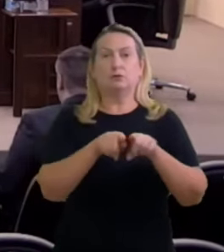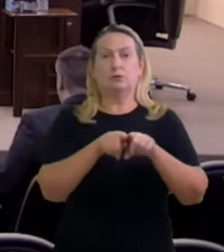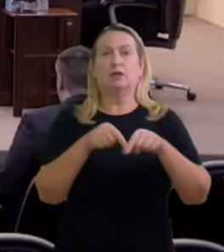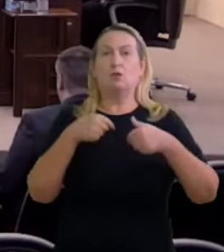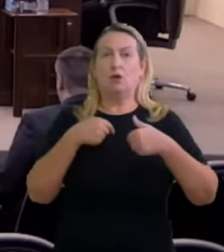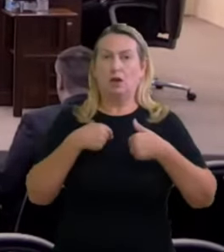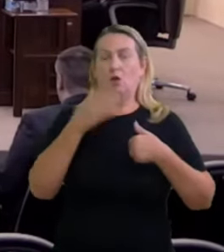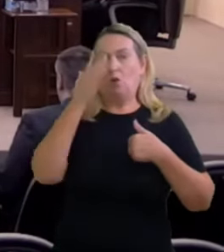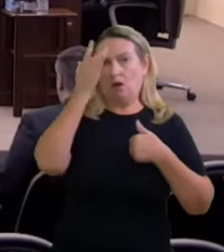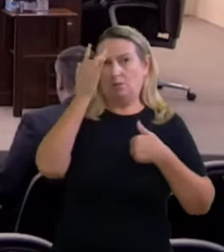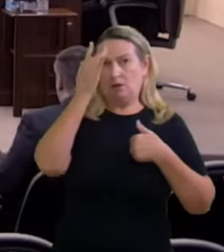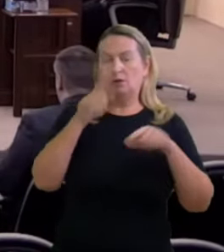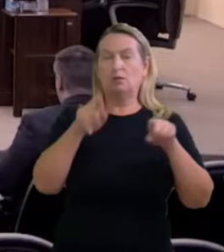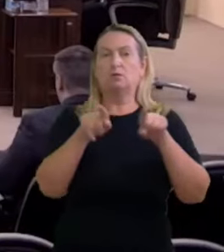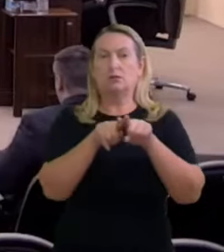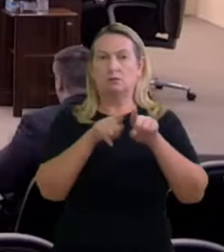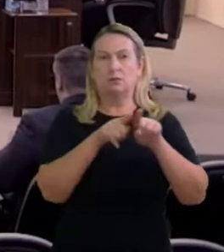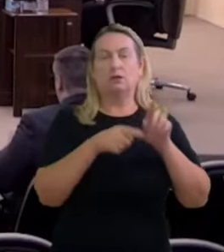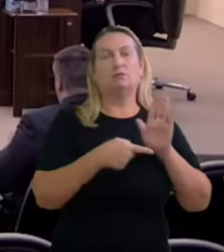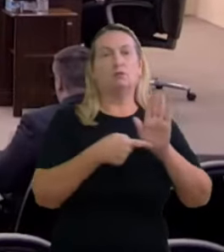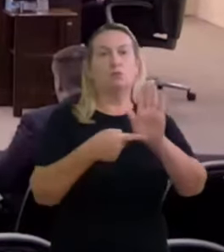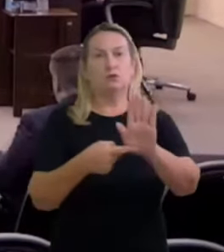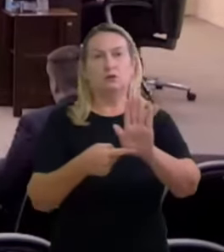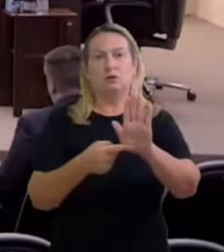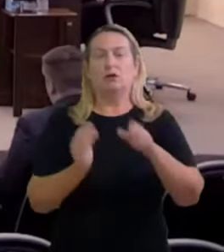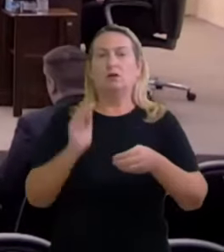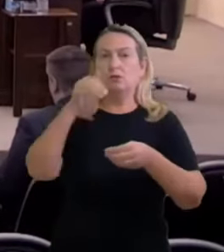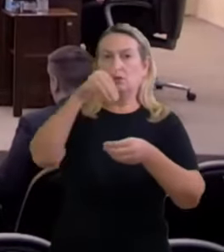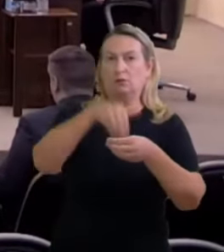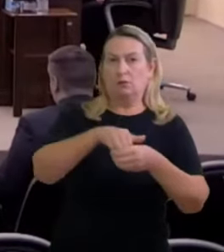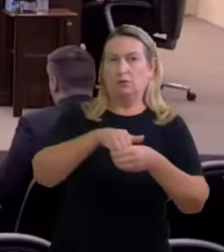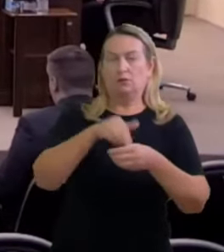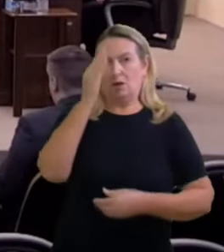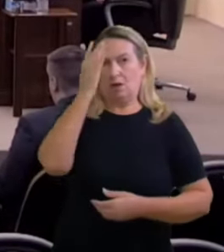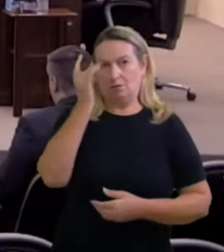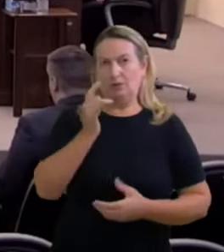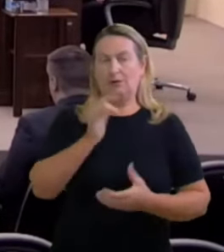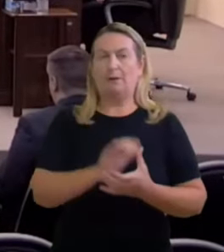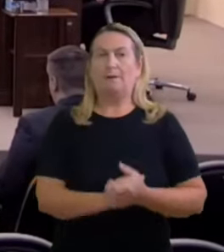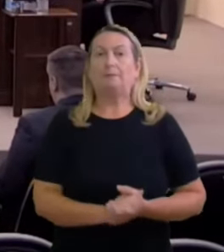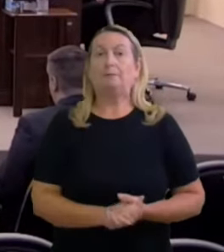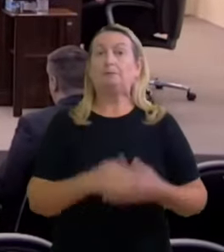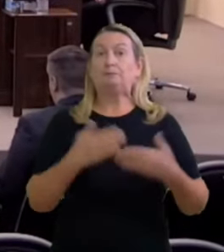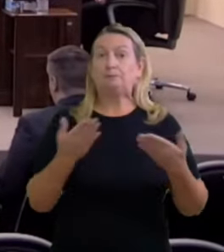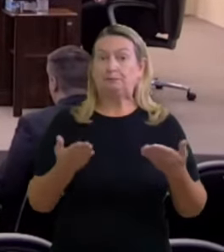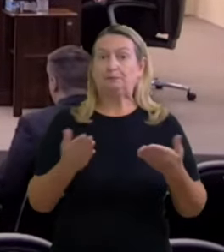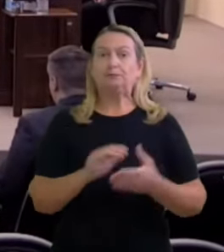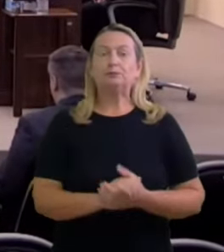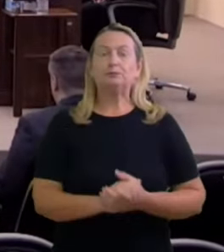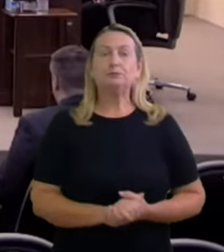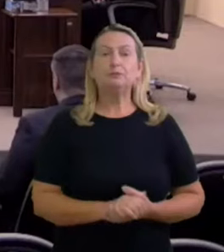expor meu voto amanhã bem então nós temos por enquanto aqui